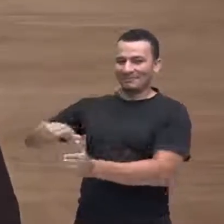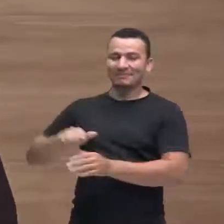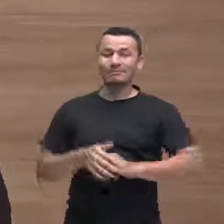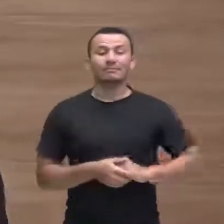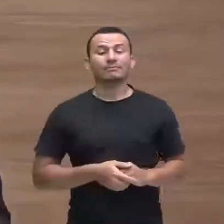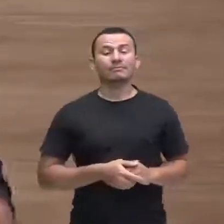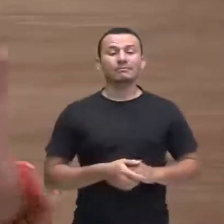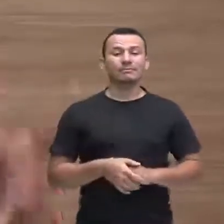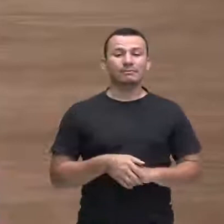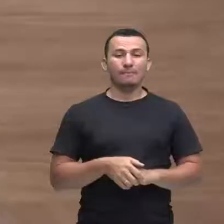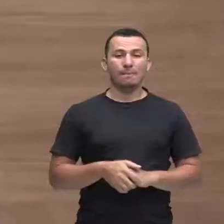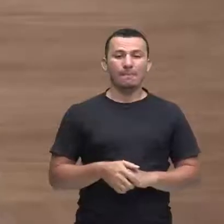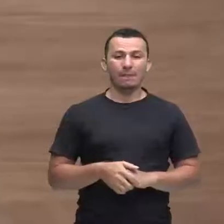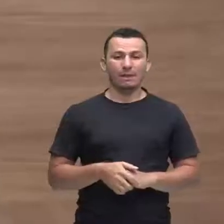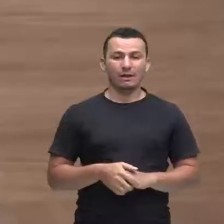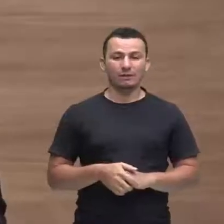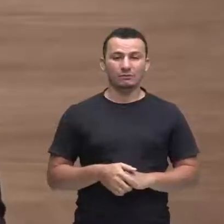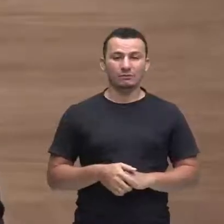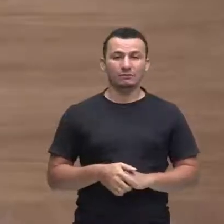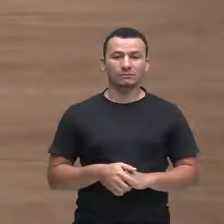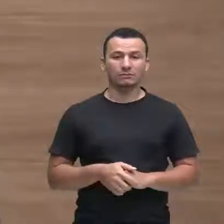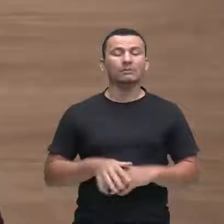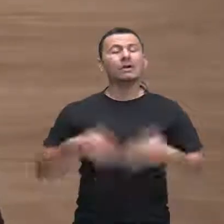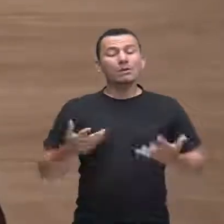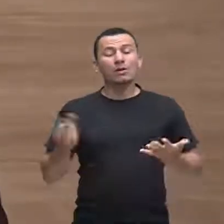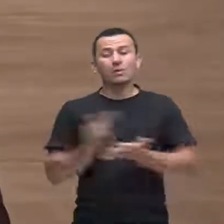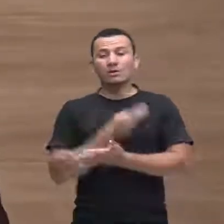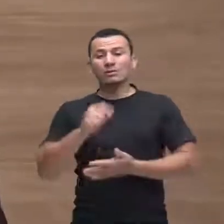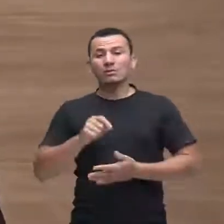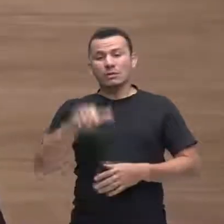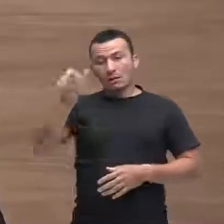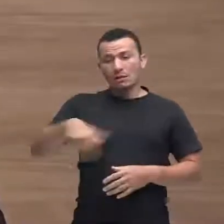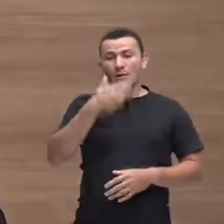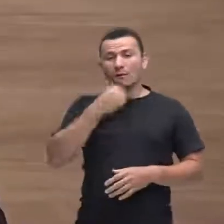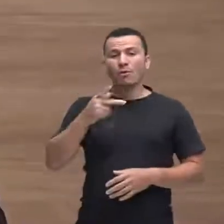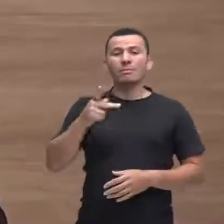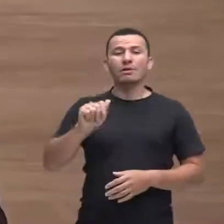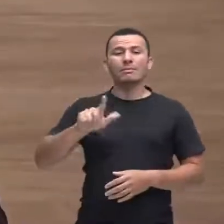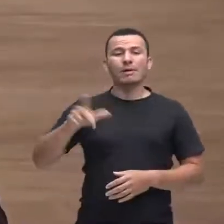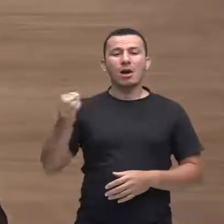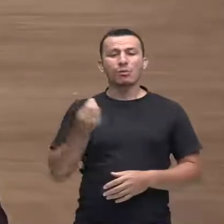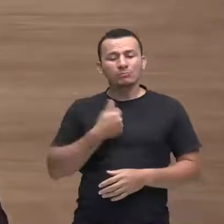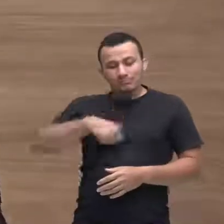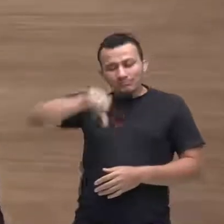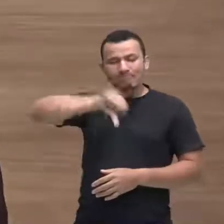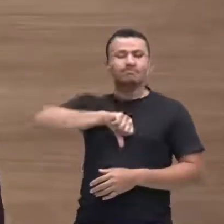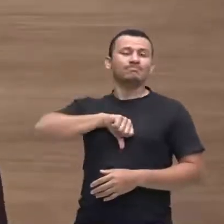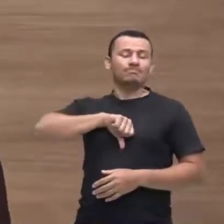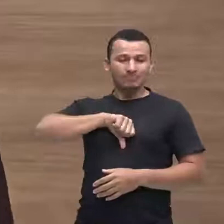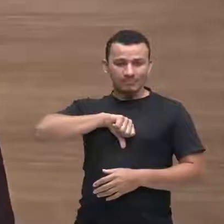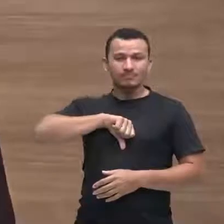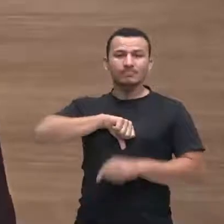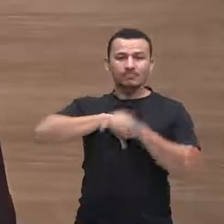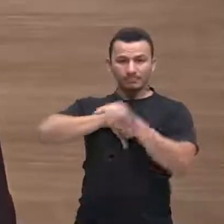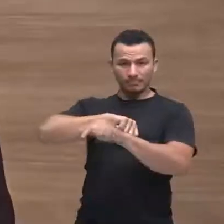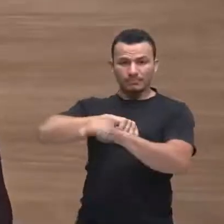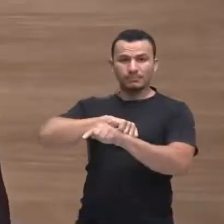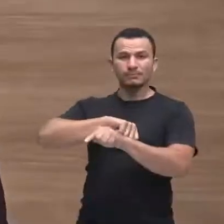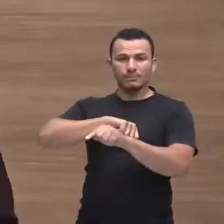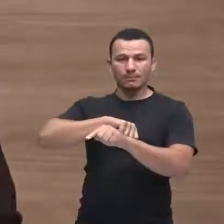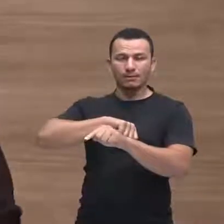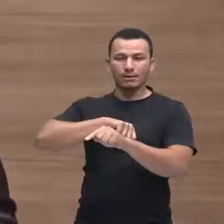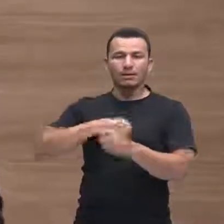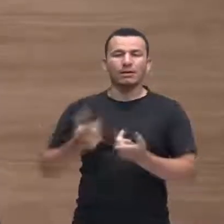então o que acontece Paulo deixa de se olhar no espelho Paulo ele